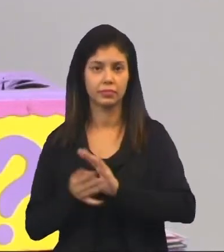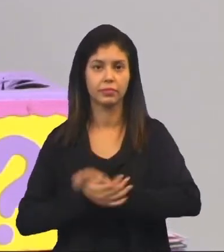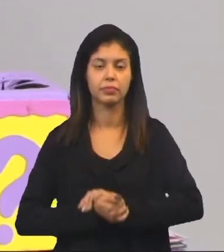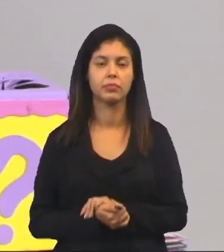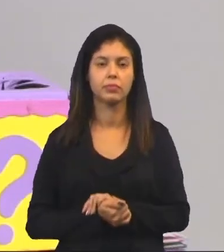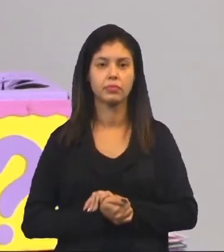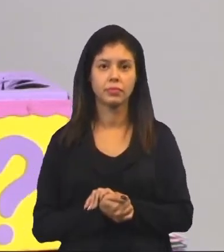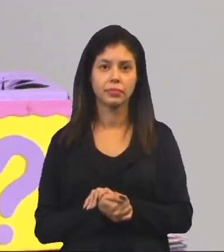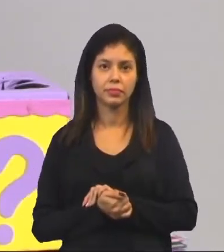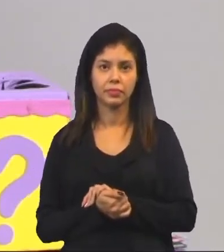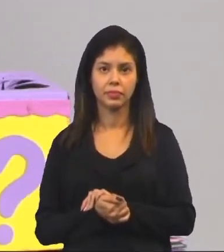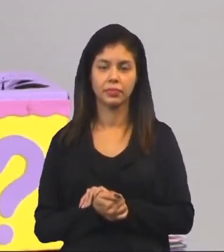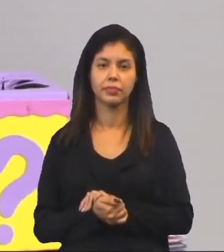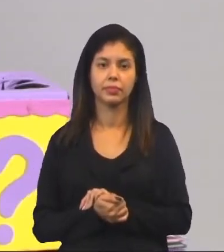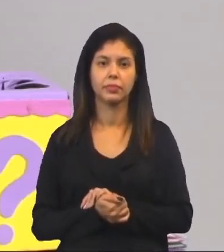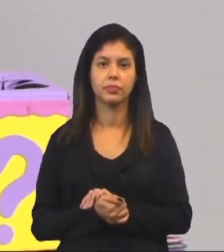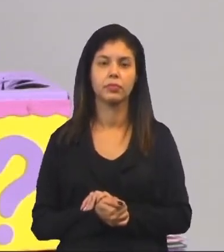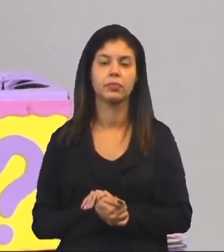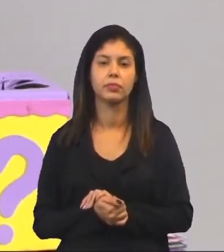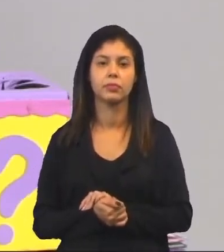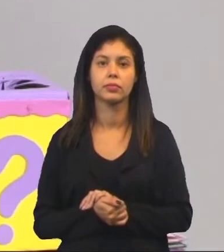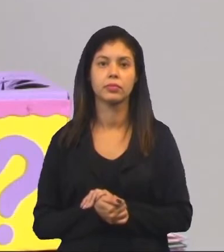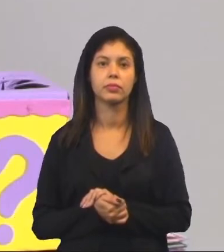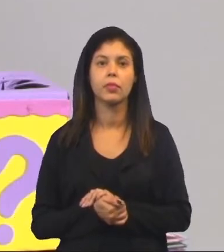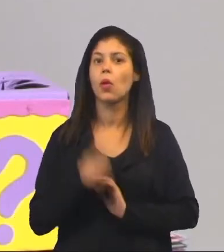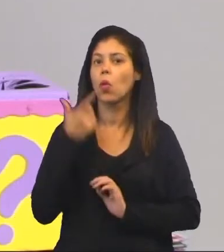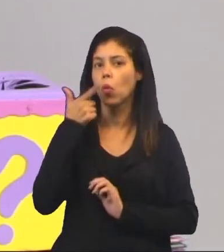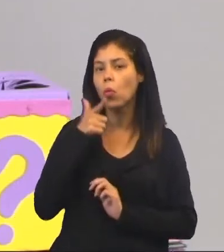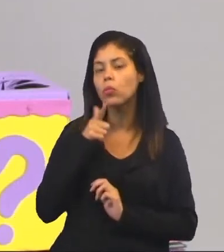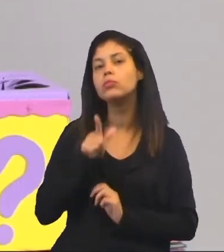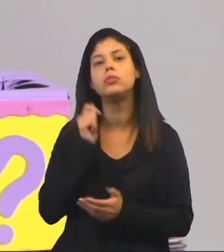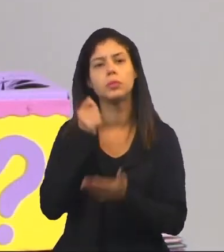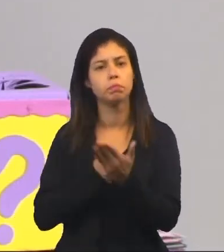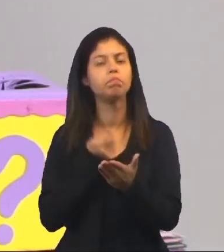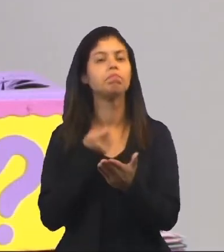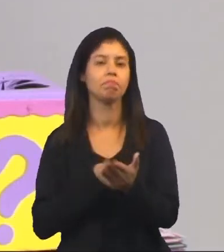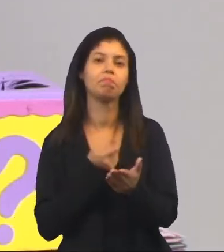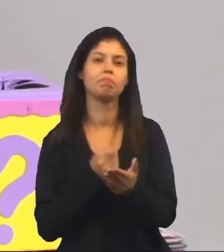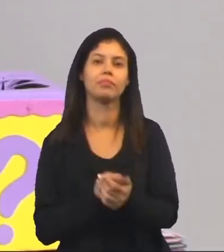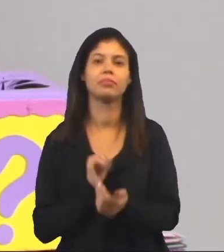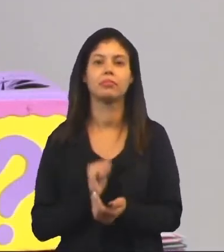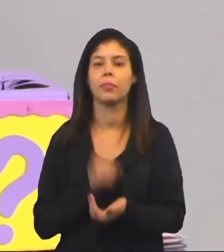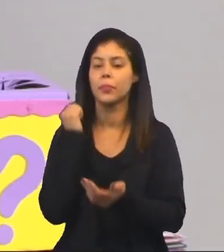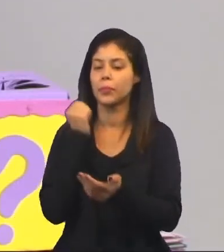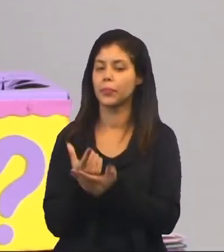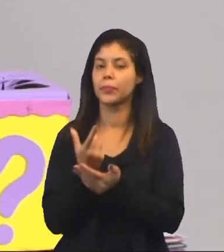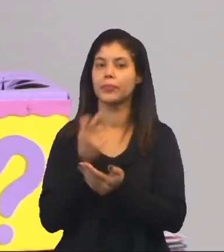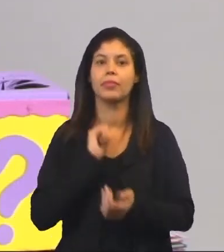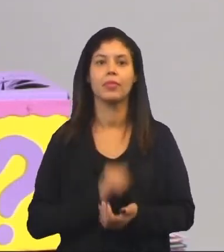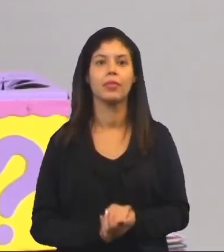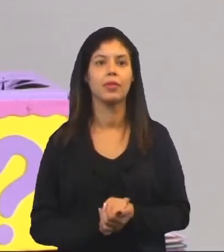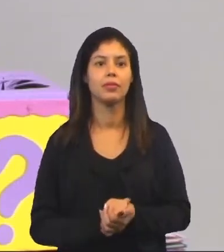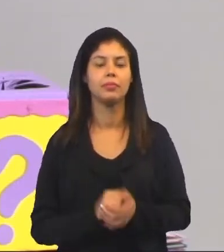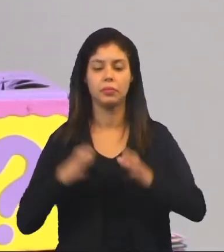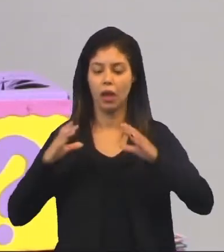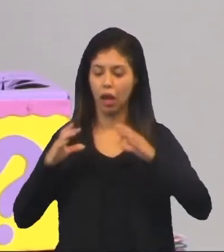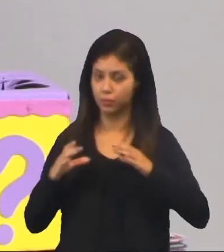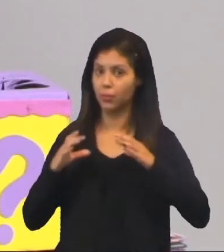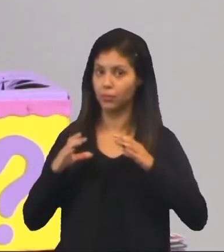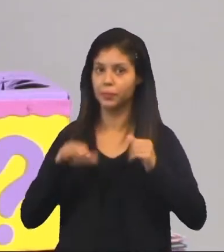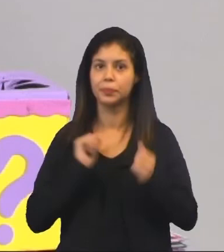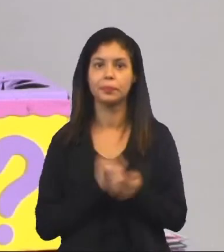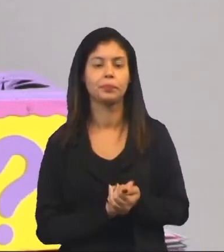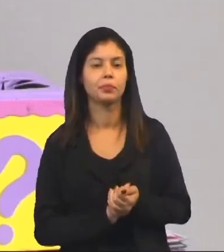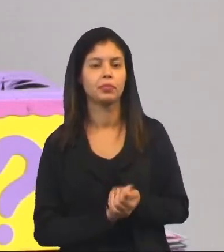Não é mesmo? Com o intuito de convencer quem está vendo a comprar o hambúrguer.